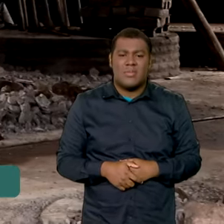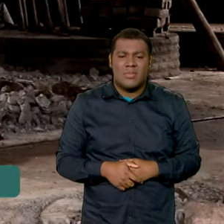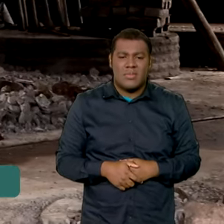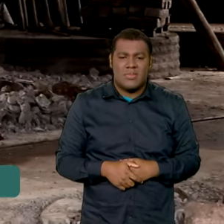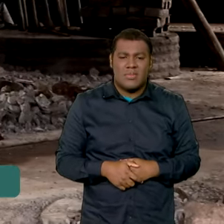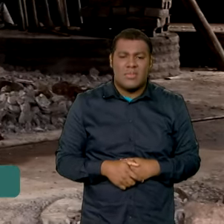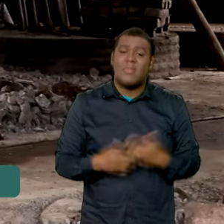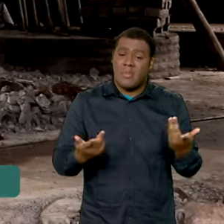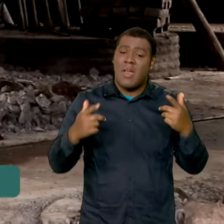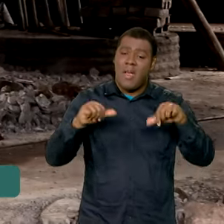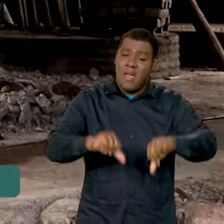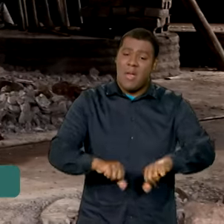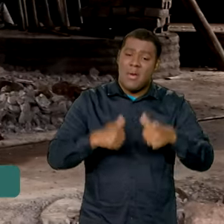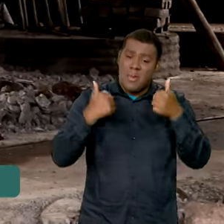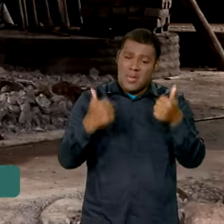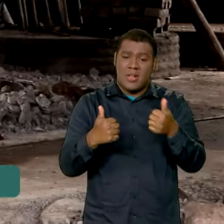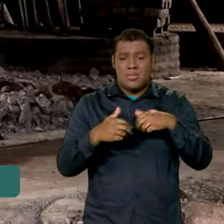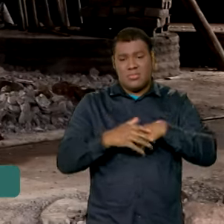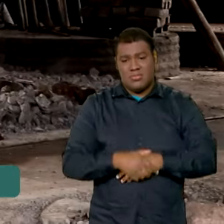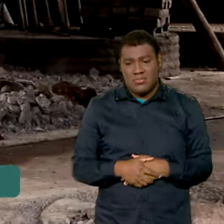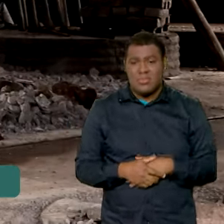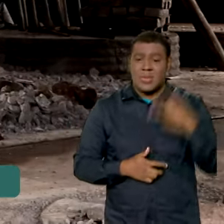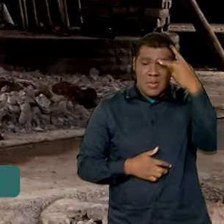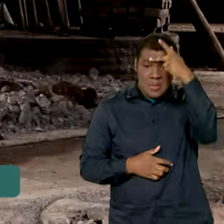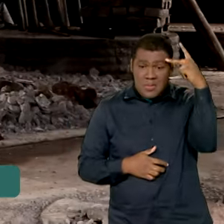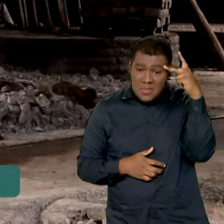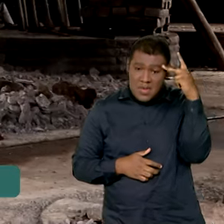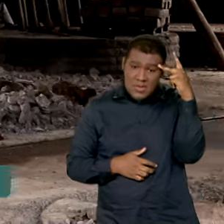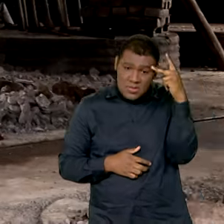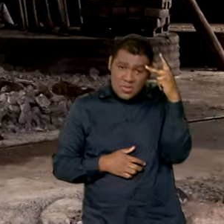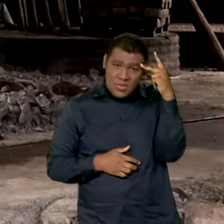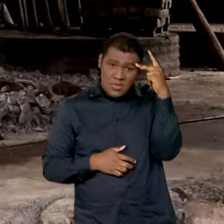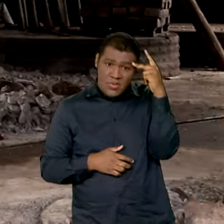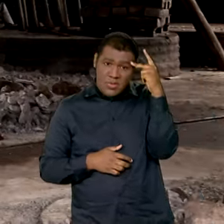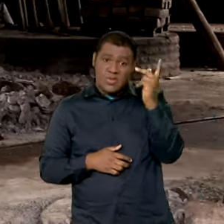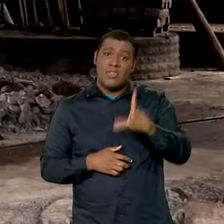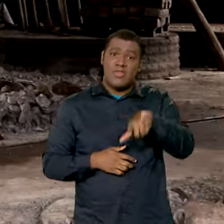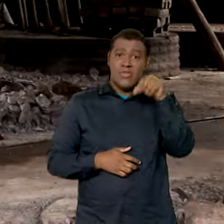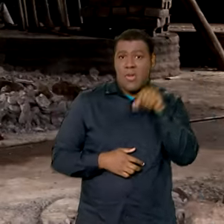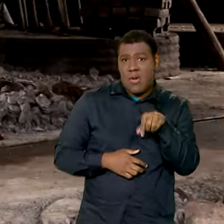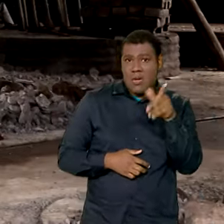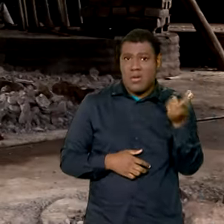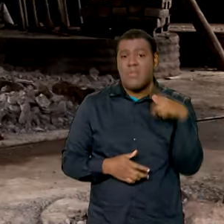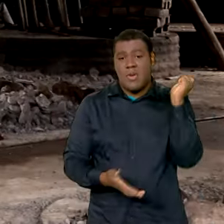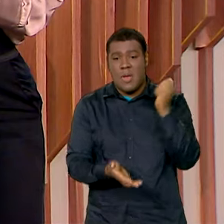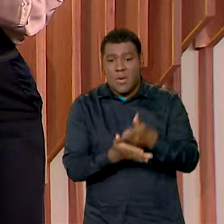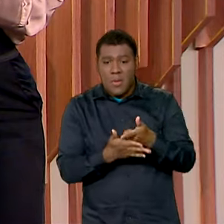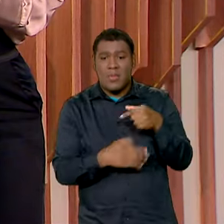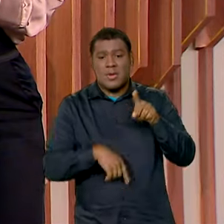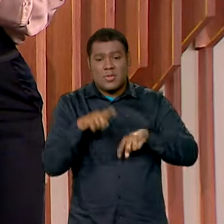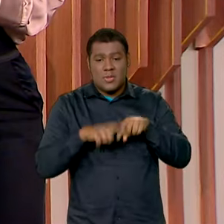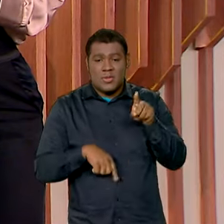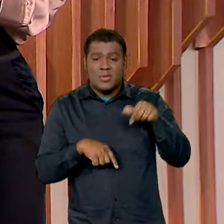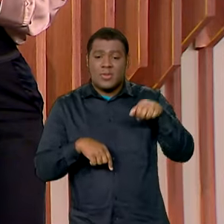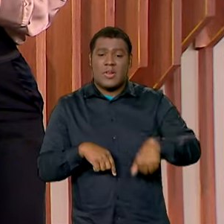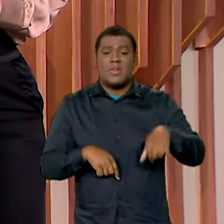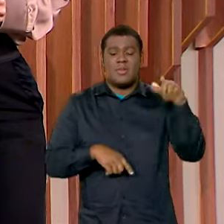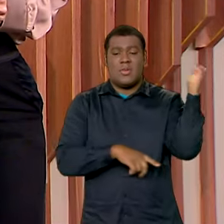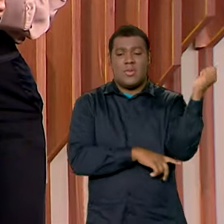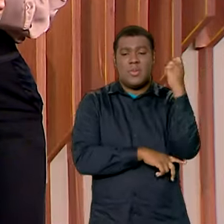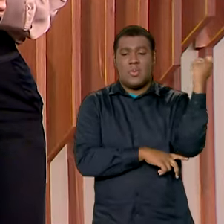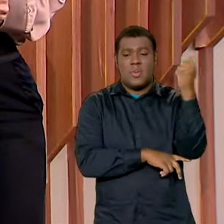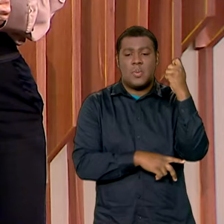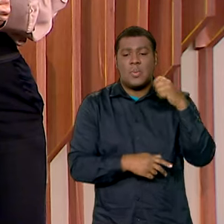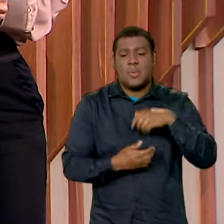recuperando. Se as pessoas optarem por consumir os produtos aqui do Sul, já ajuda muito, né? Com certeza.